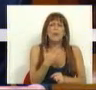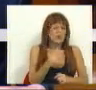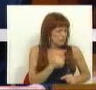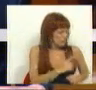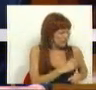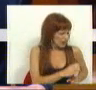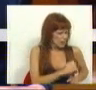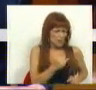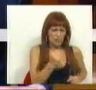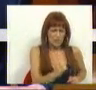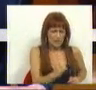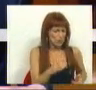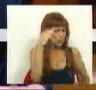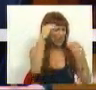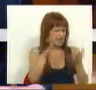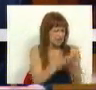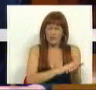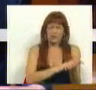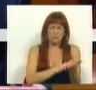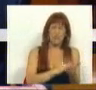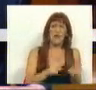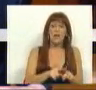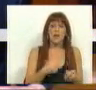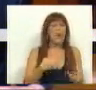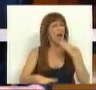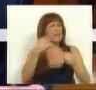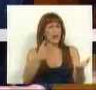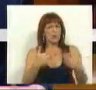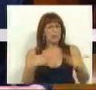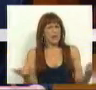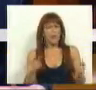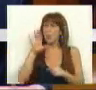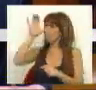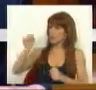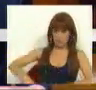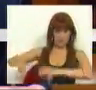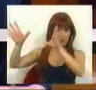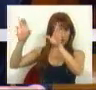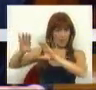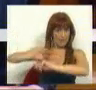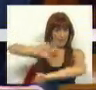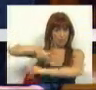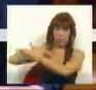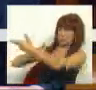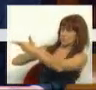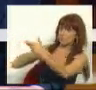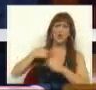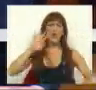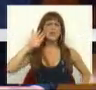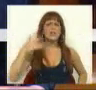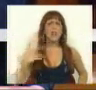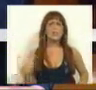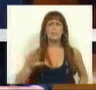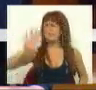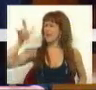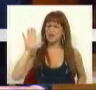ciclos do ensino básico. E como se não tivéssemos nada a aprender com os países mais desenvolvidos do mundo. E sabemos que